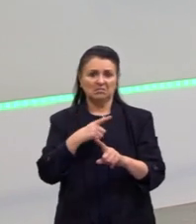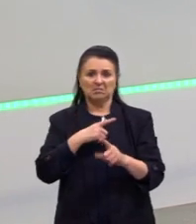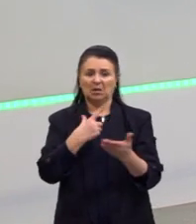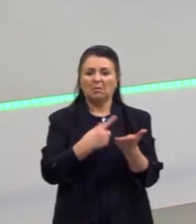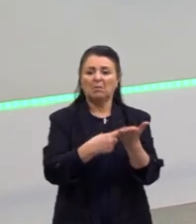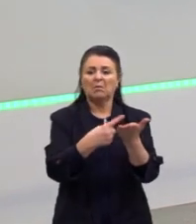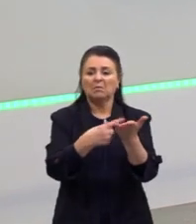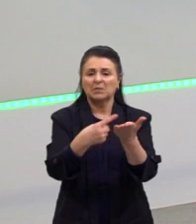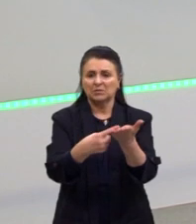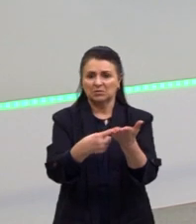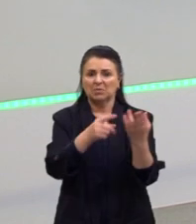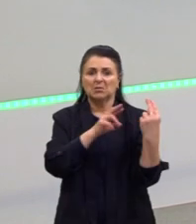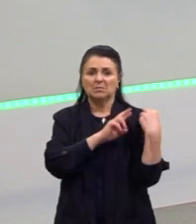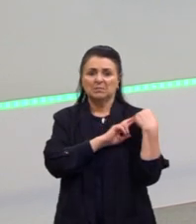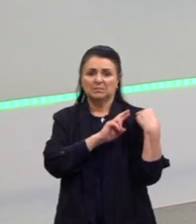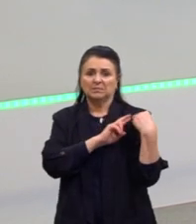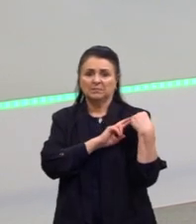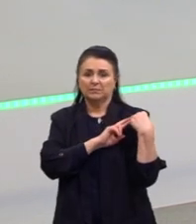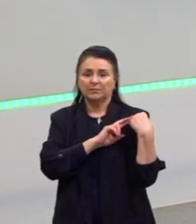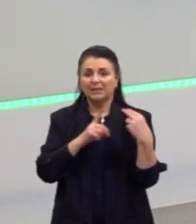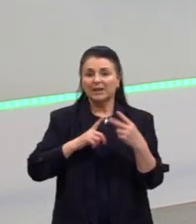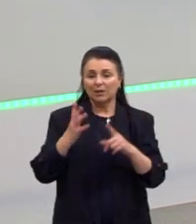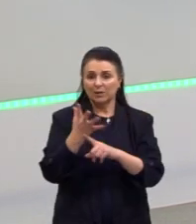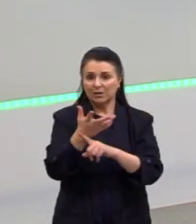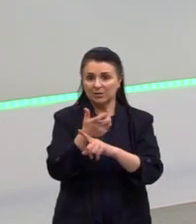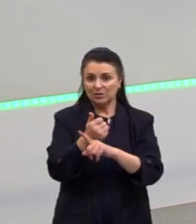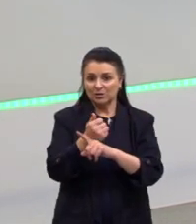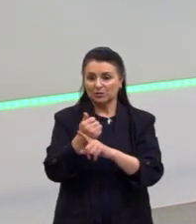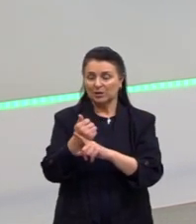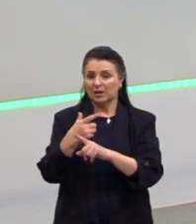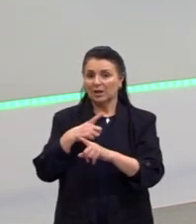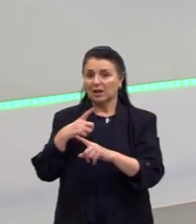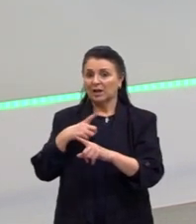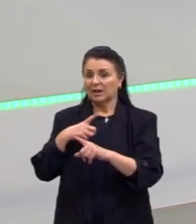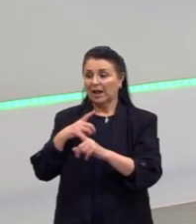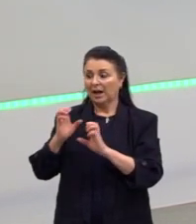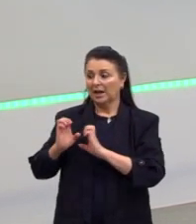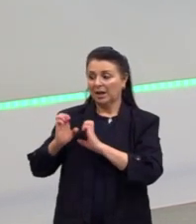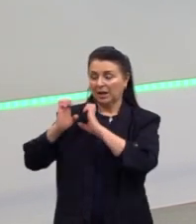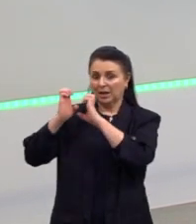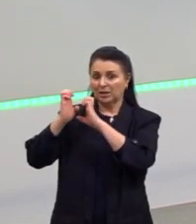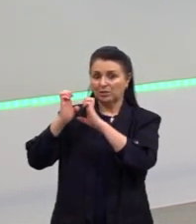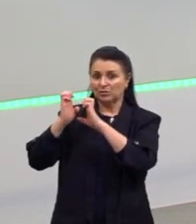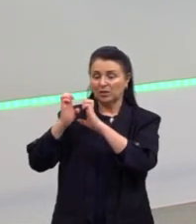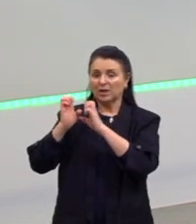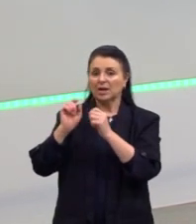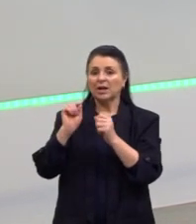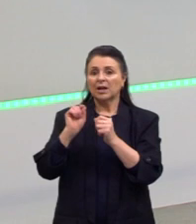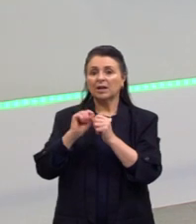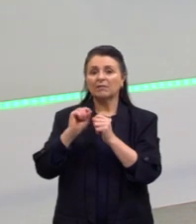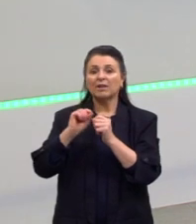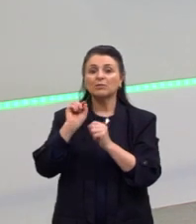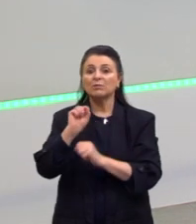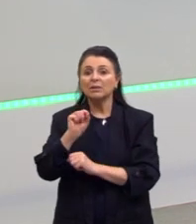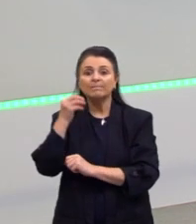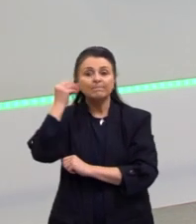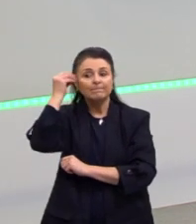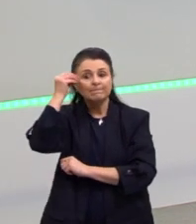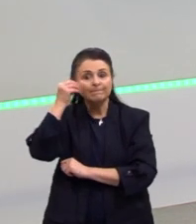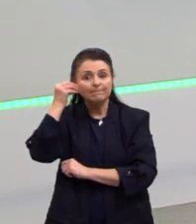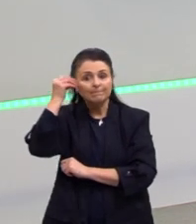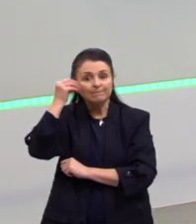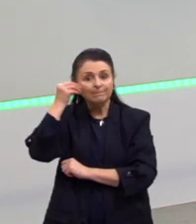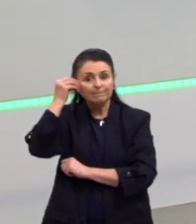Portanto, o artista da arte de elite, segundo a teoria, ele está sujeito e propenso a experimentações.